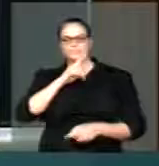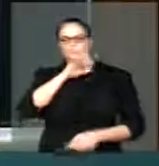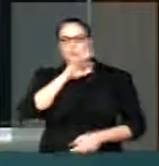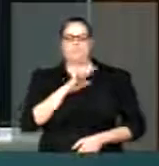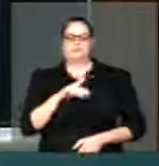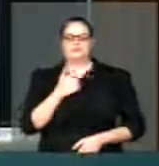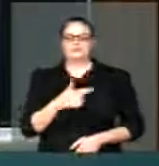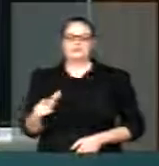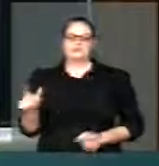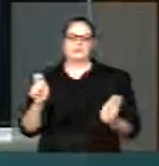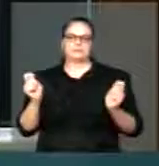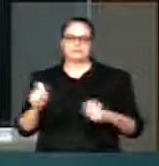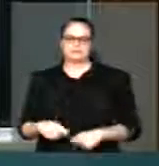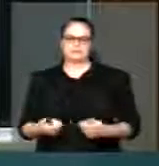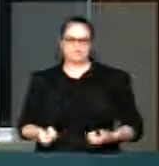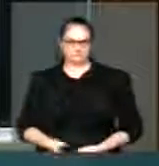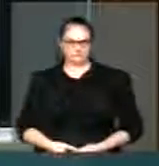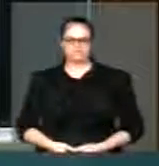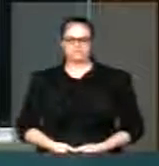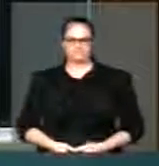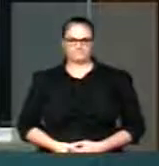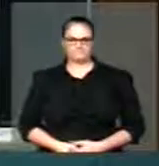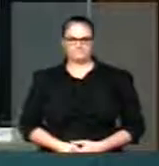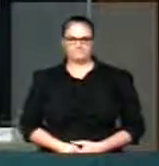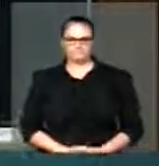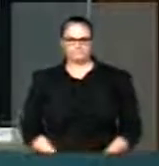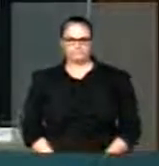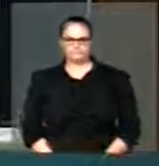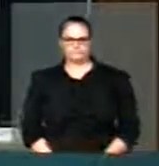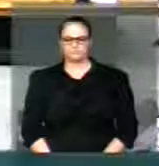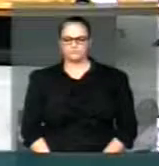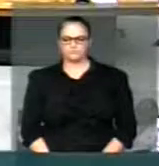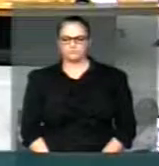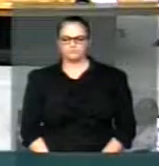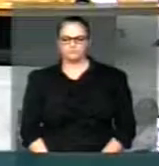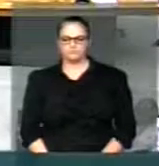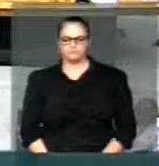de competência para gerir as contas públicas Obrigado, Presidente Obrigado, deputado